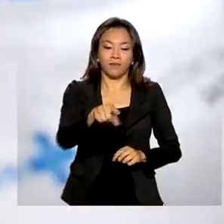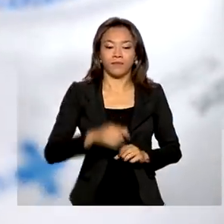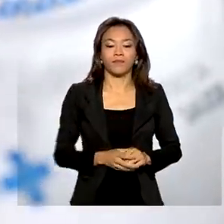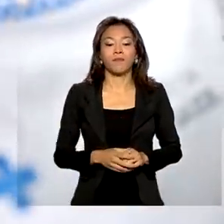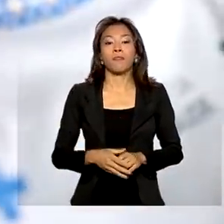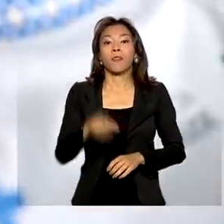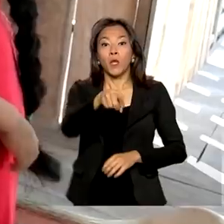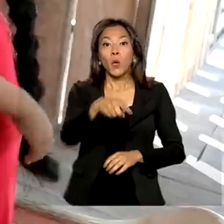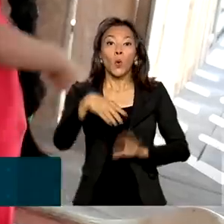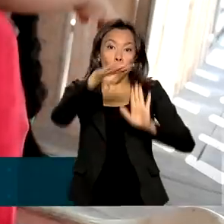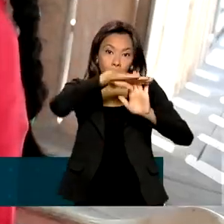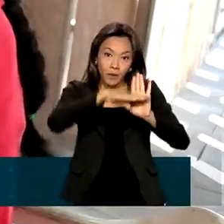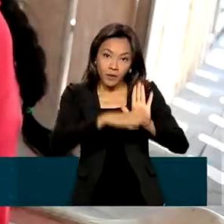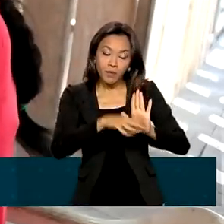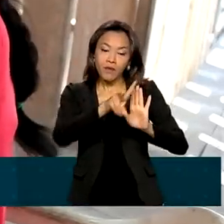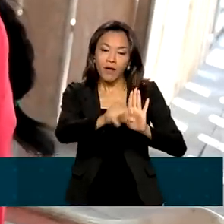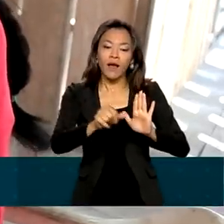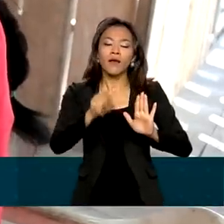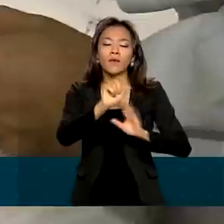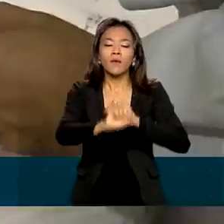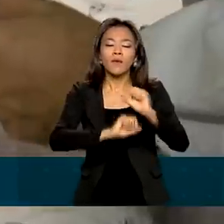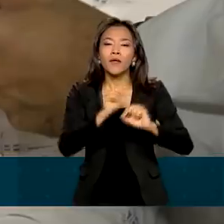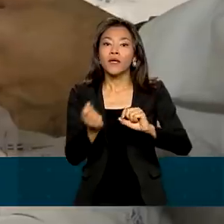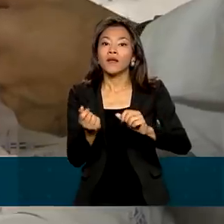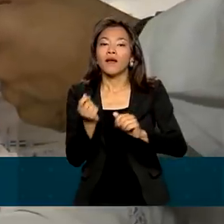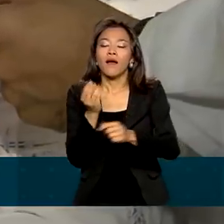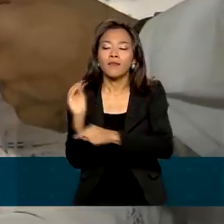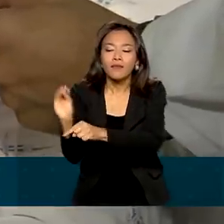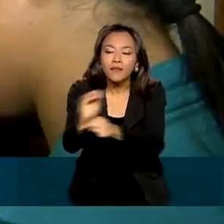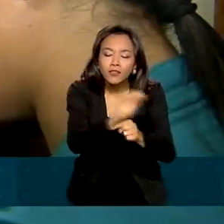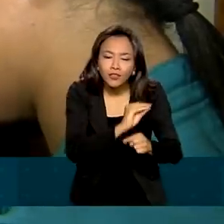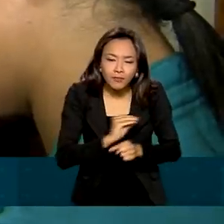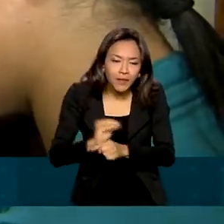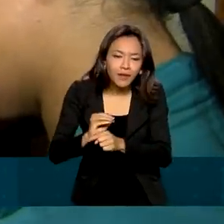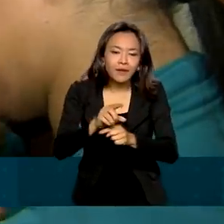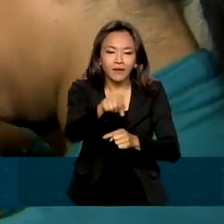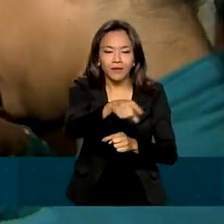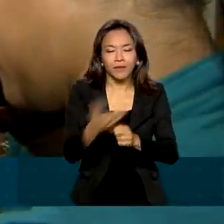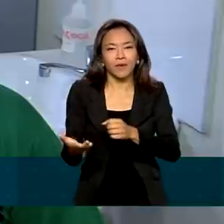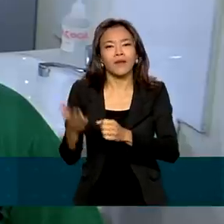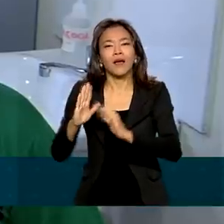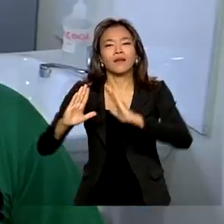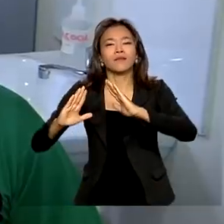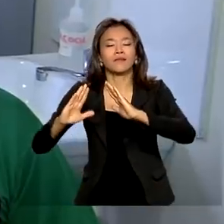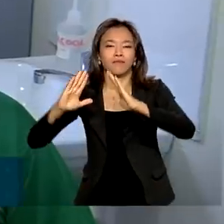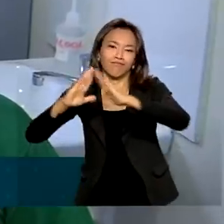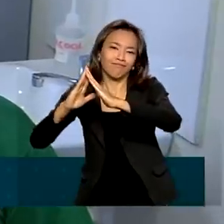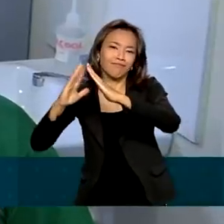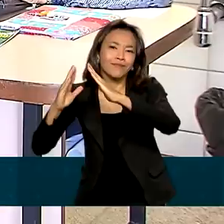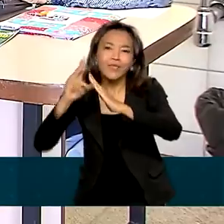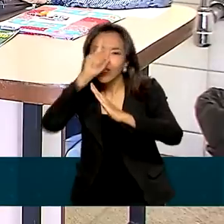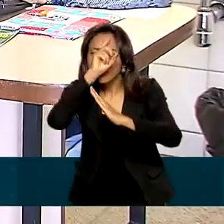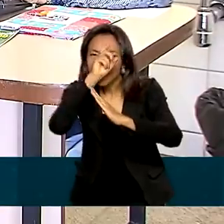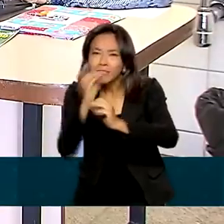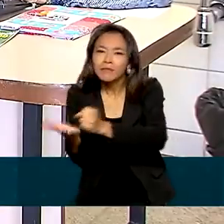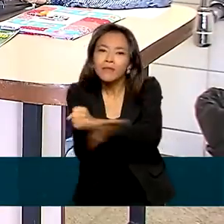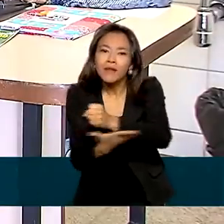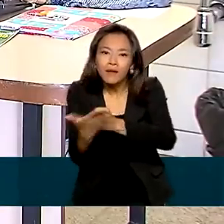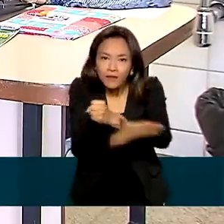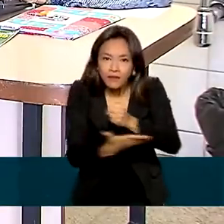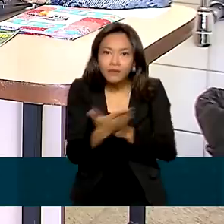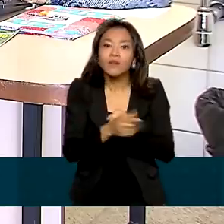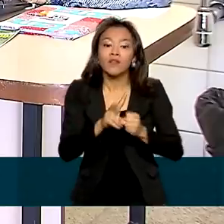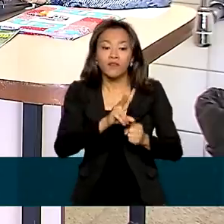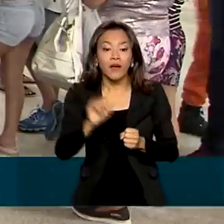priorizar o atendimento feito por médicos da família que atenderão em unidades básicas de saúde e poderão resolver até 80